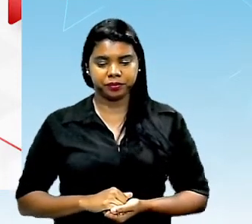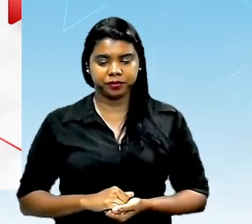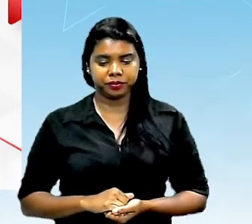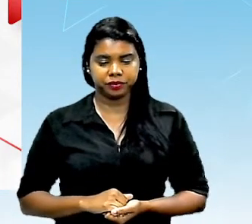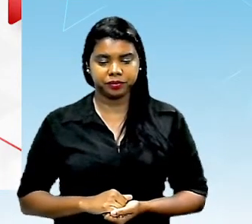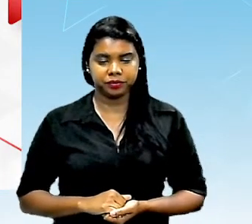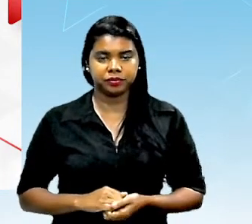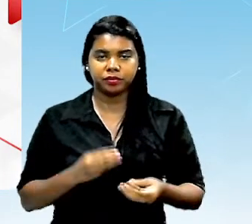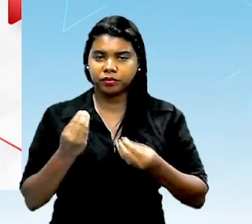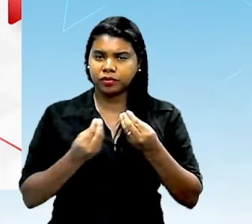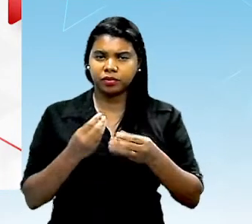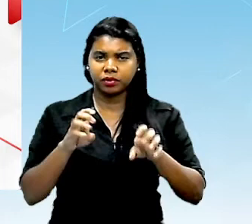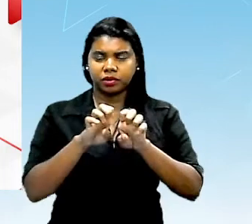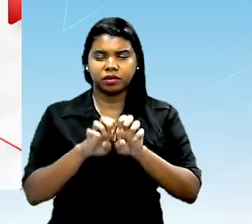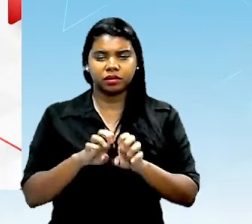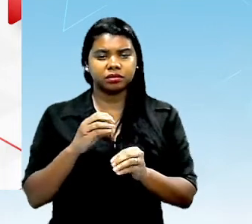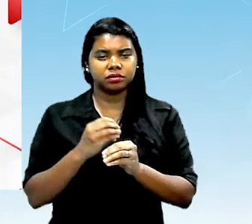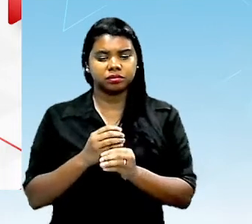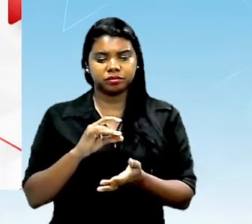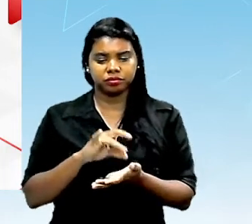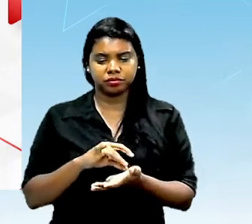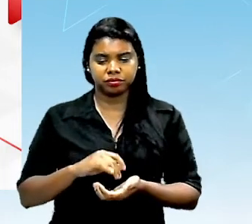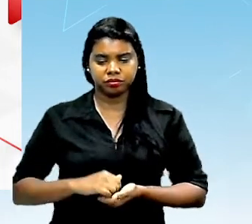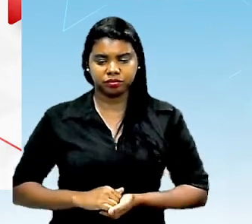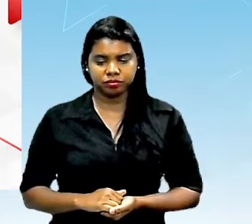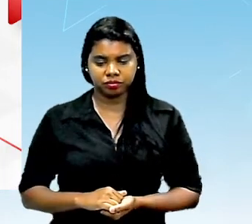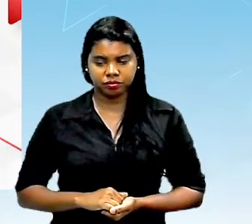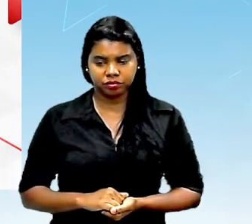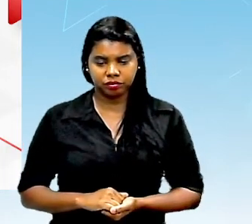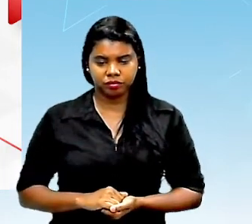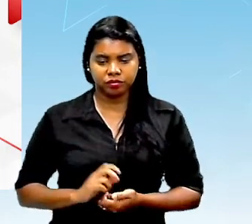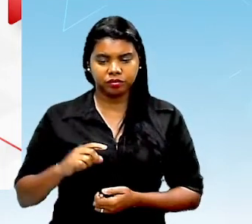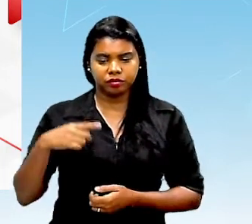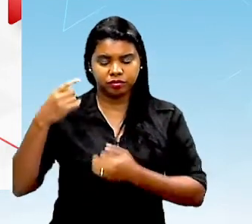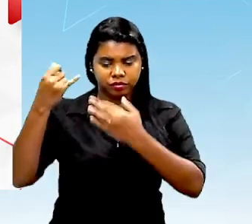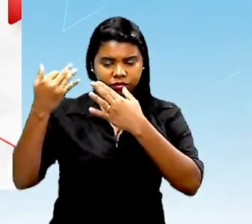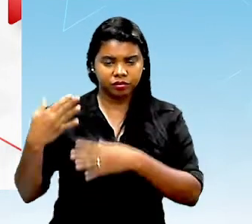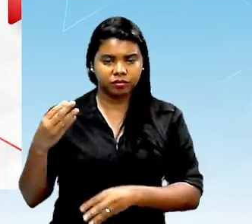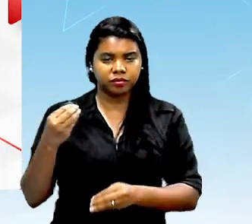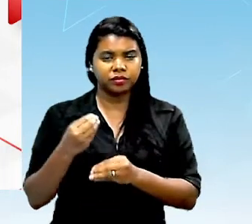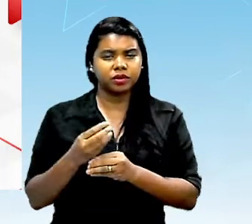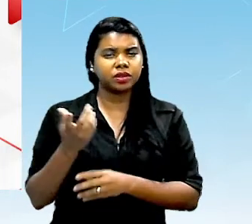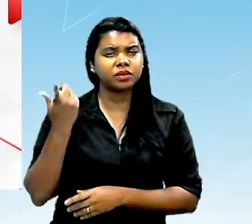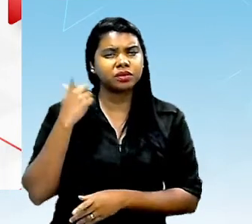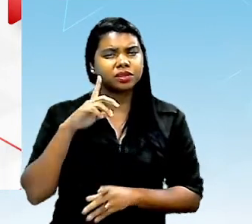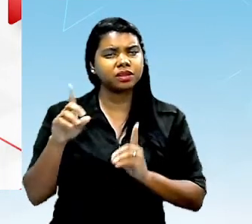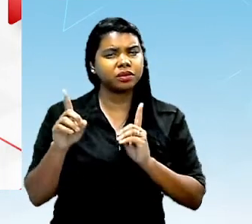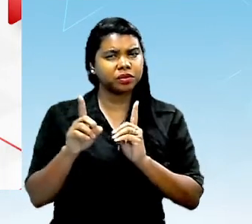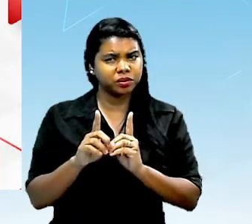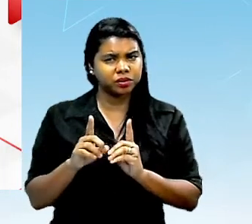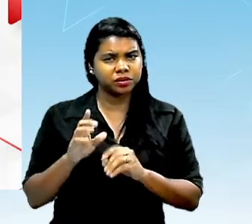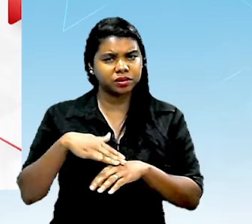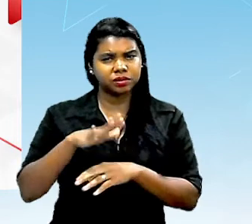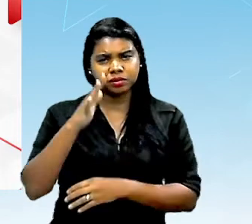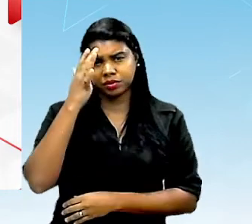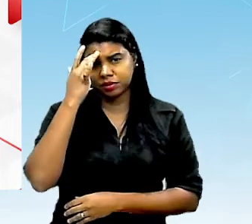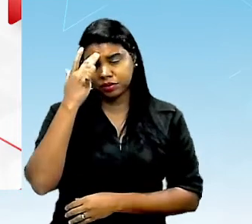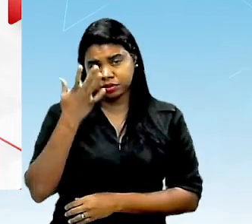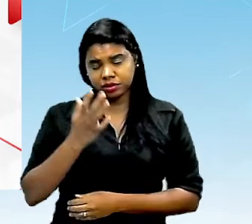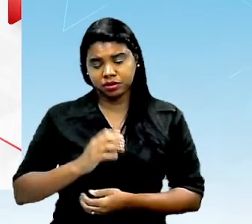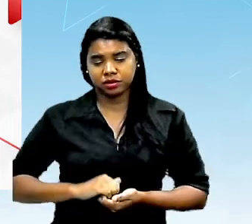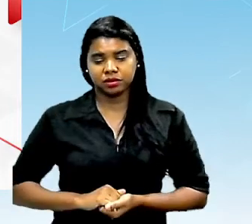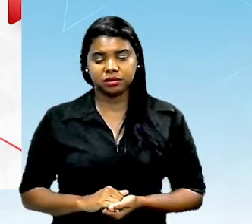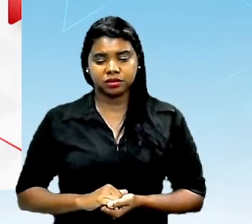forma estrutural tá depois a gente fala um pouquinho de onde que a gente consegue encontrar com mais facilidade aí